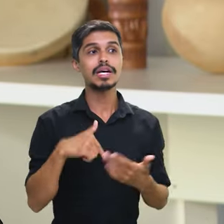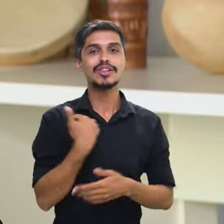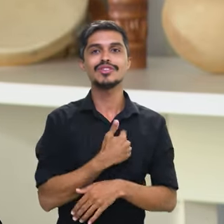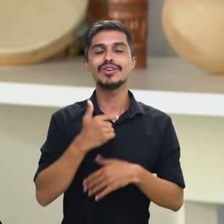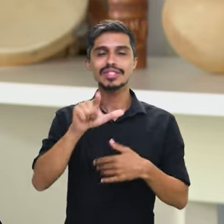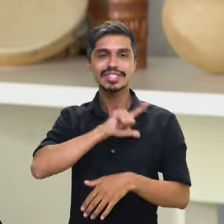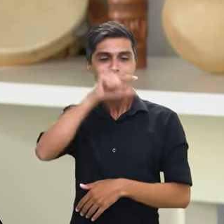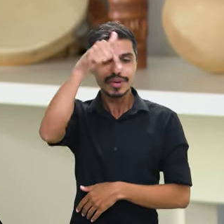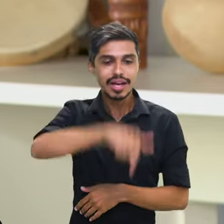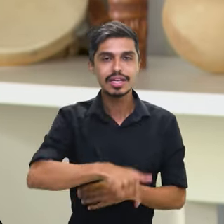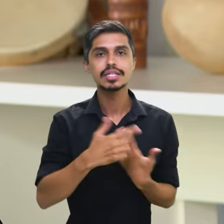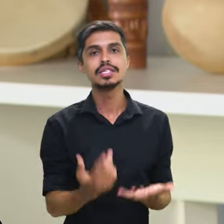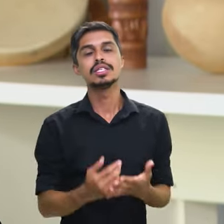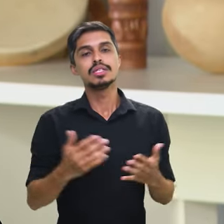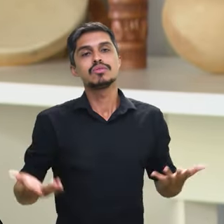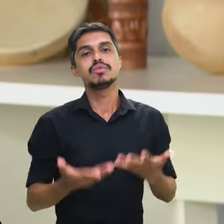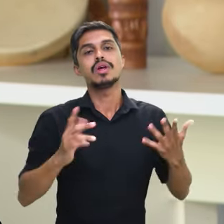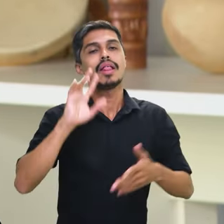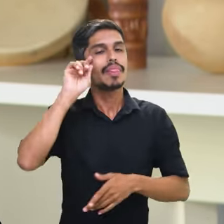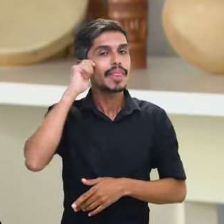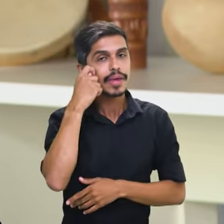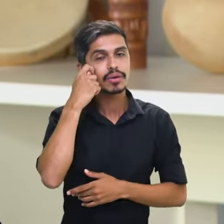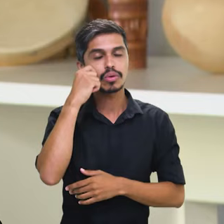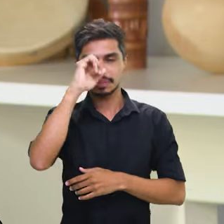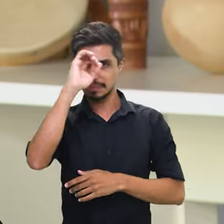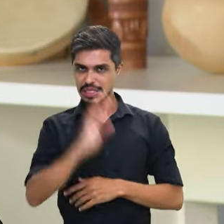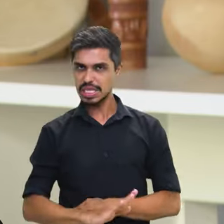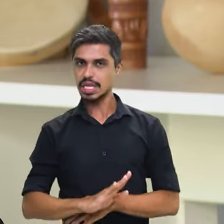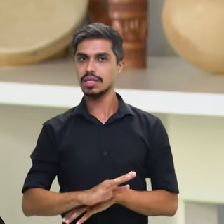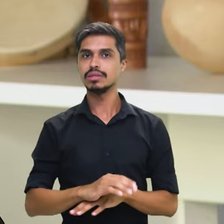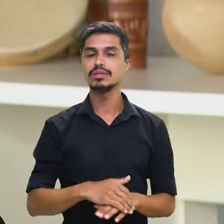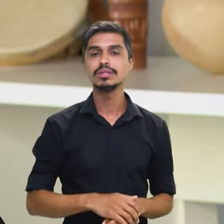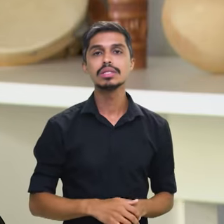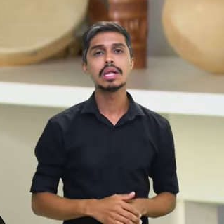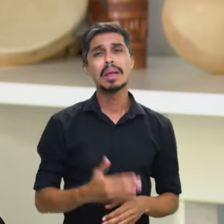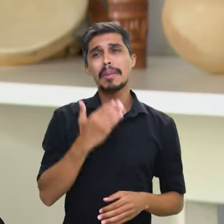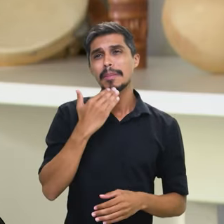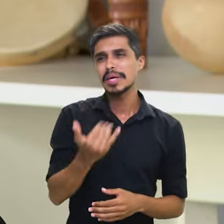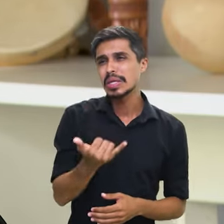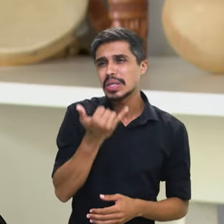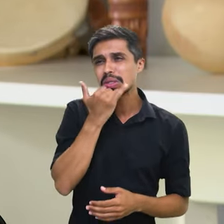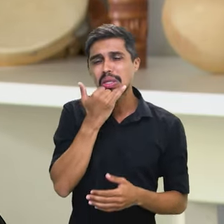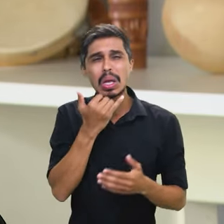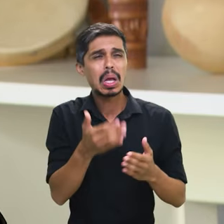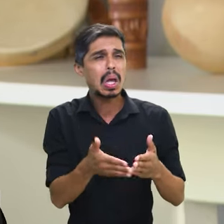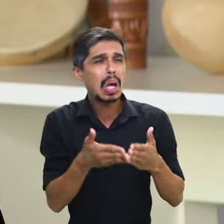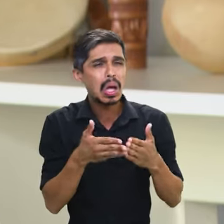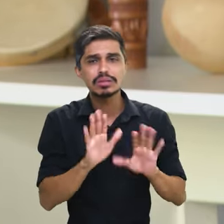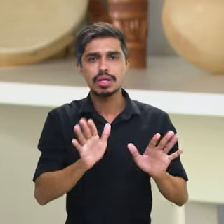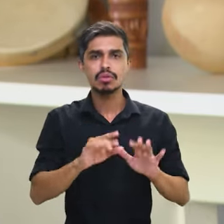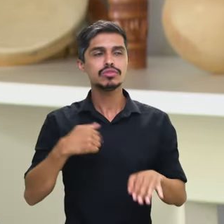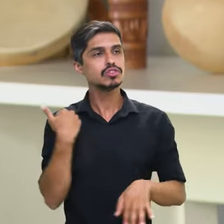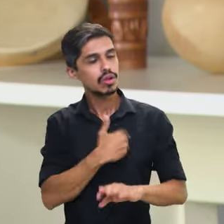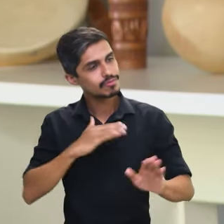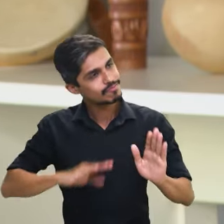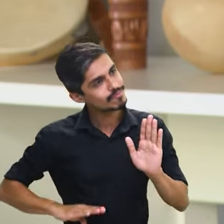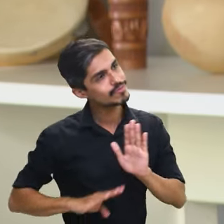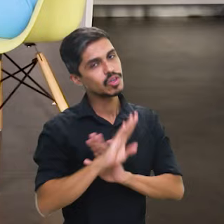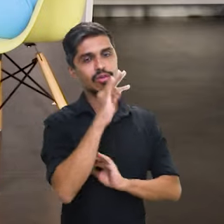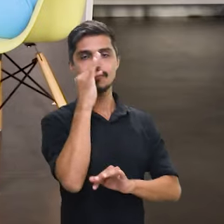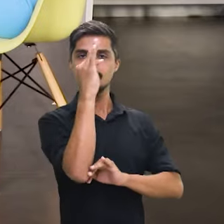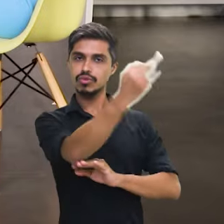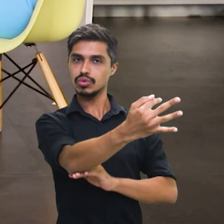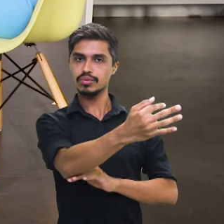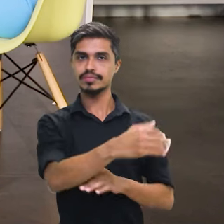incentivo para o desenvolvimento do negro e da negra brasileira, sem pedir perdão, sem pedir clemência, avançando para o futuro.